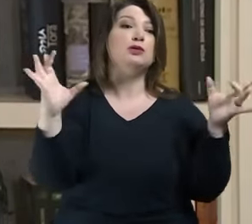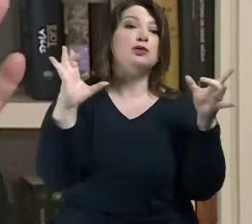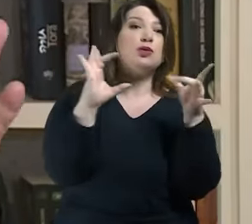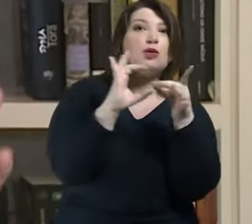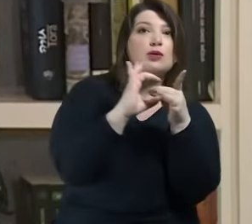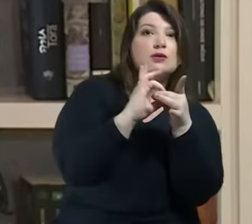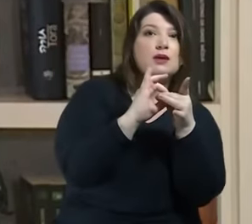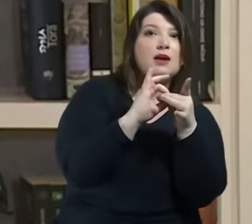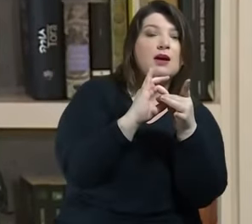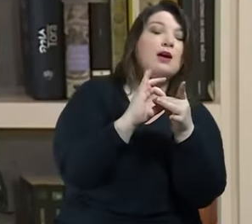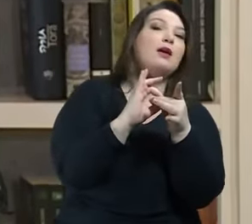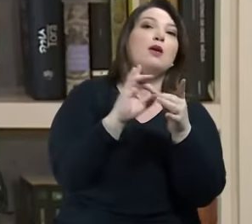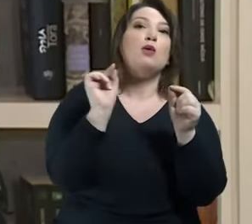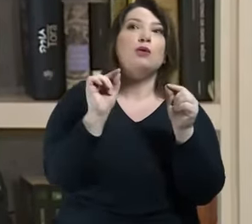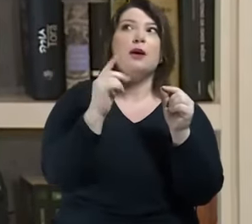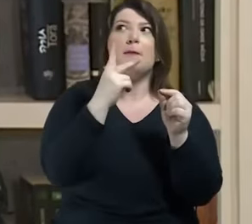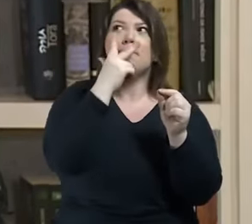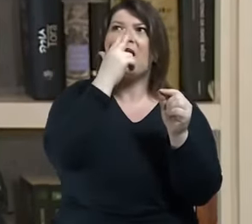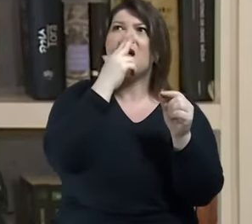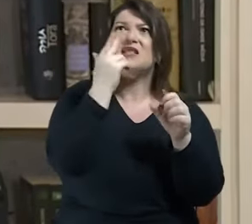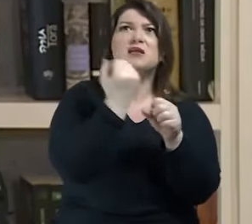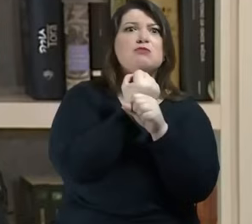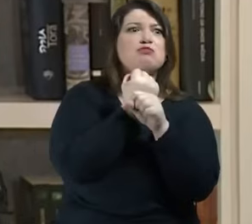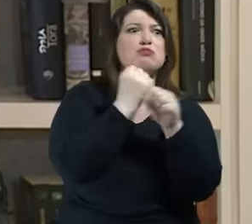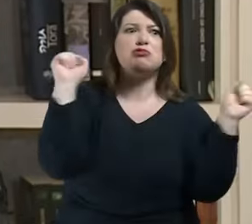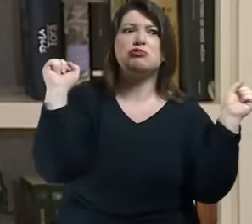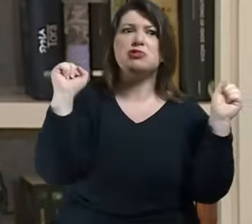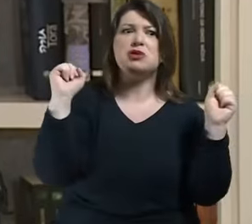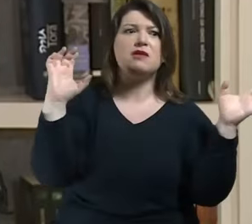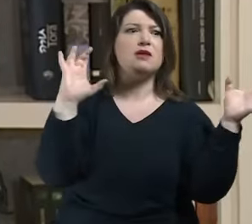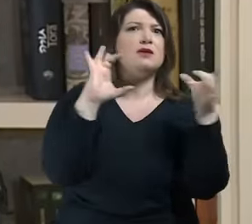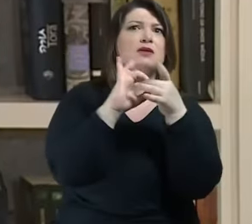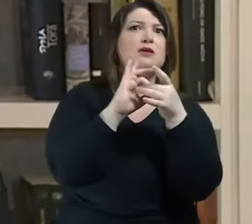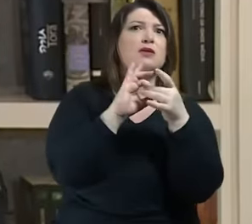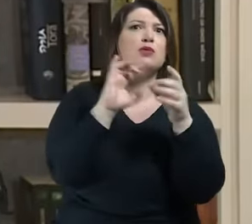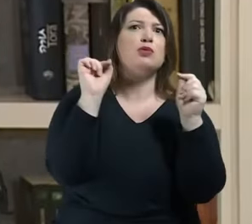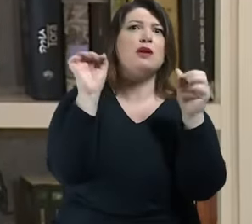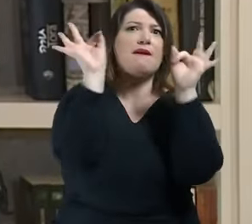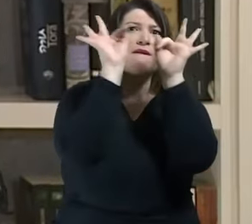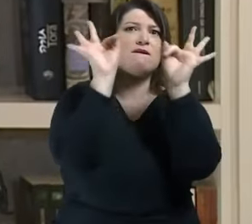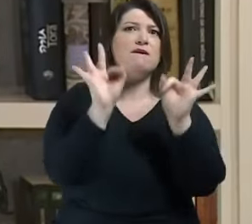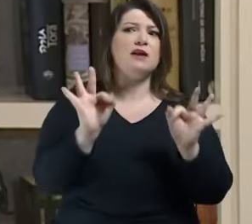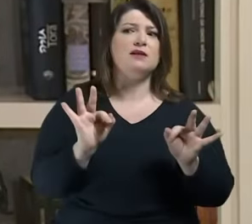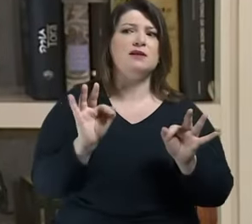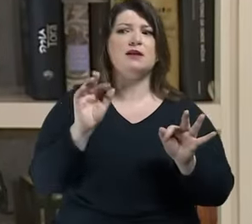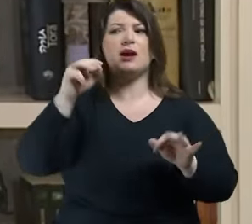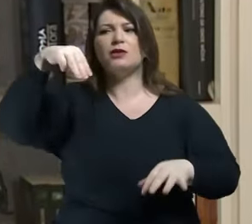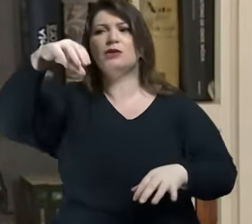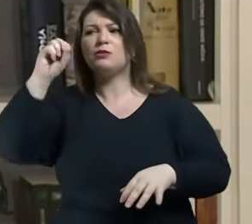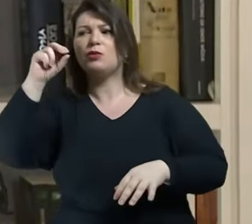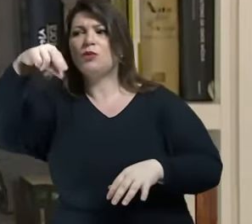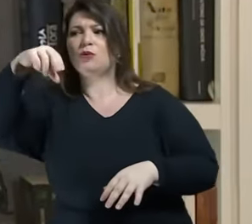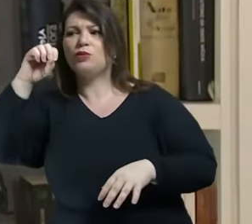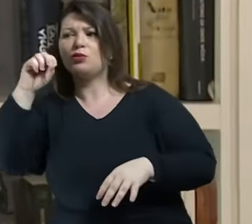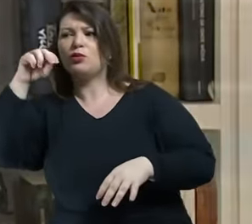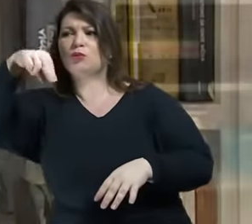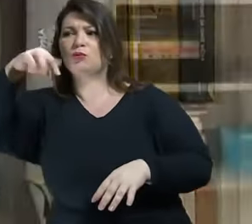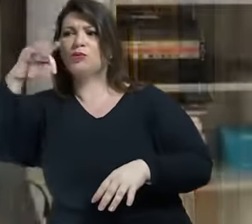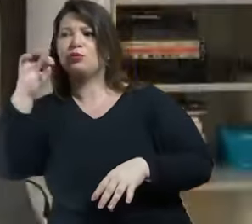que parece impossível de ser associado felicidade com monotonia vamos lá ao terceiro texto por favor